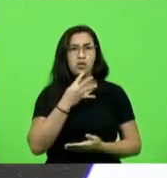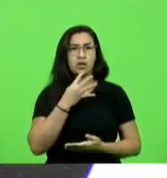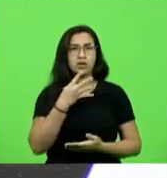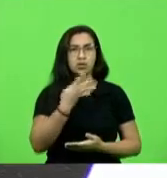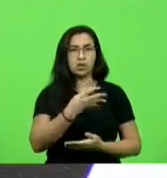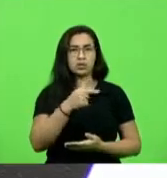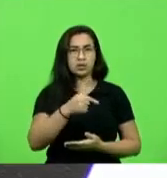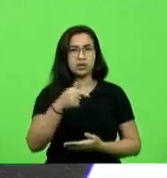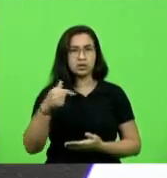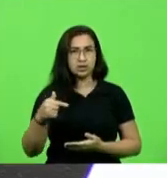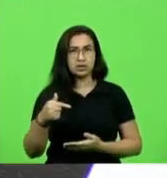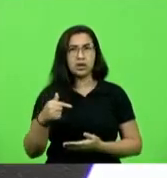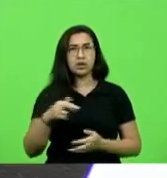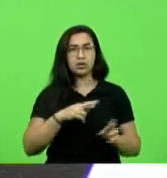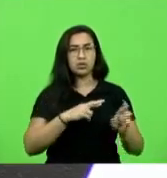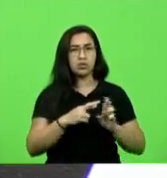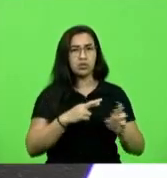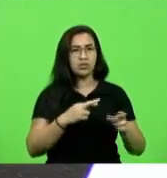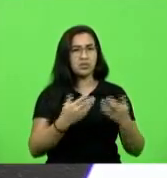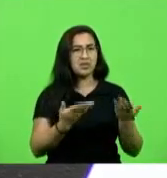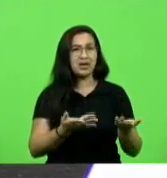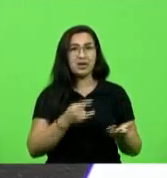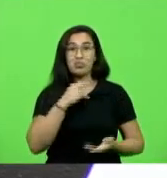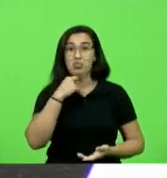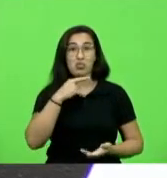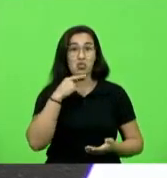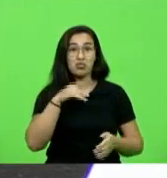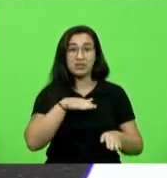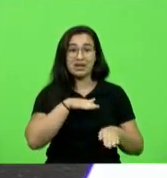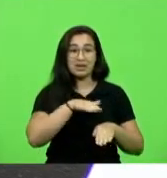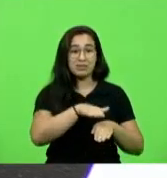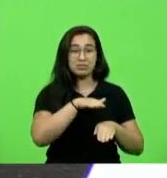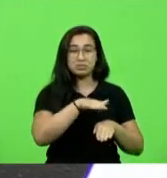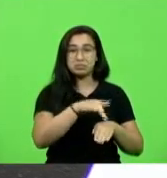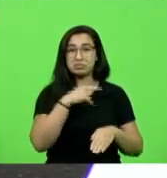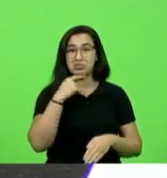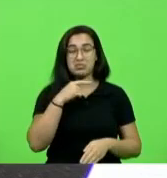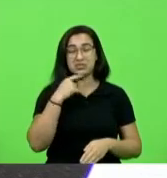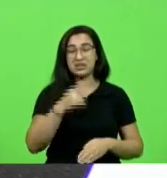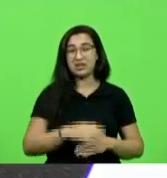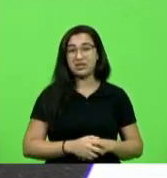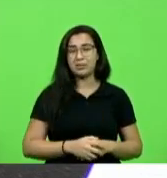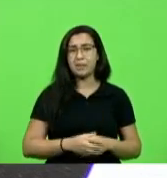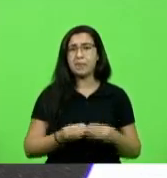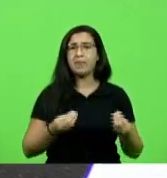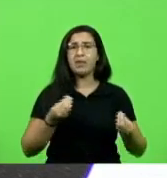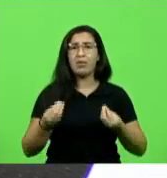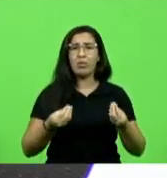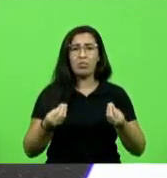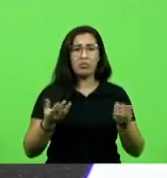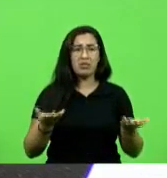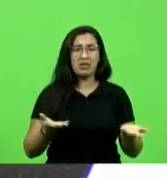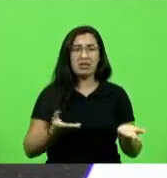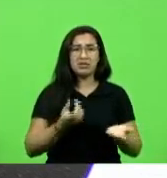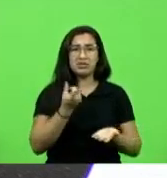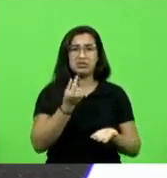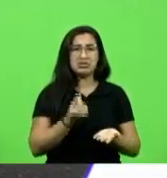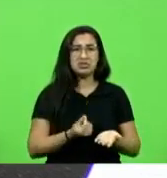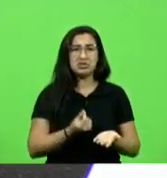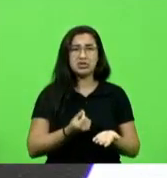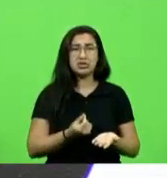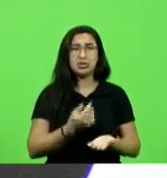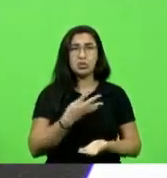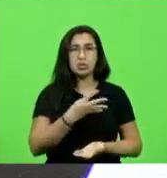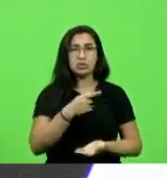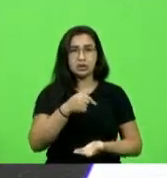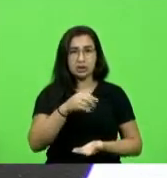Canoinhas passando para uma joia está intrafegável então como é que nós vamos retirar dinheiro de Santa Catarina porque a BR-470